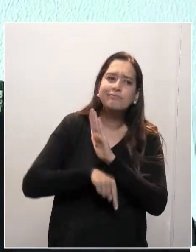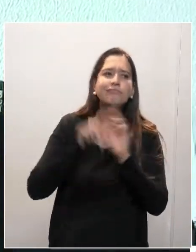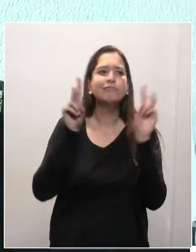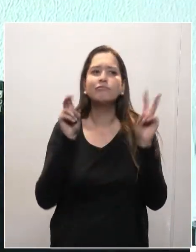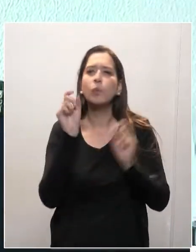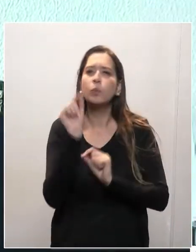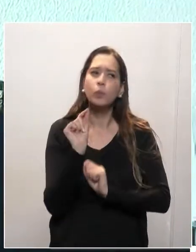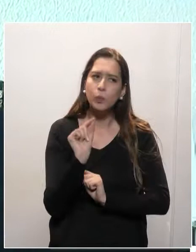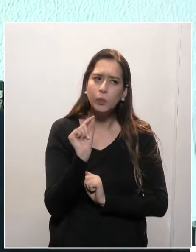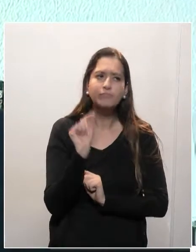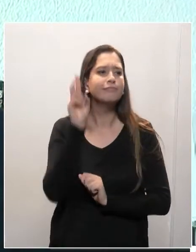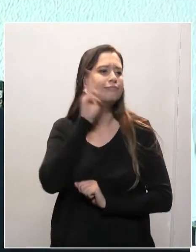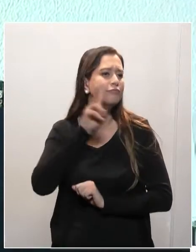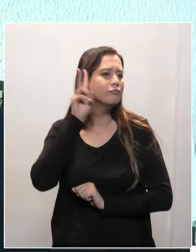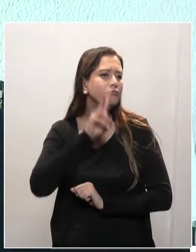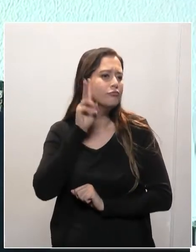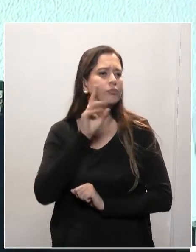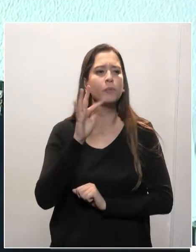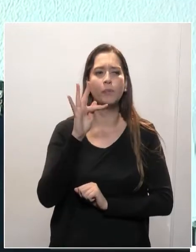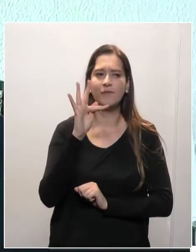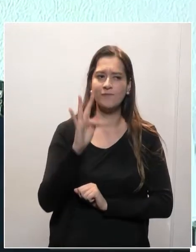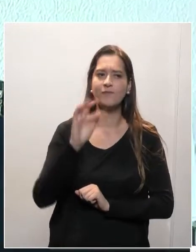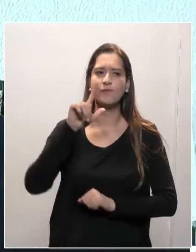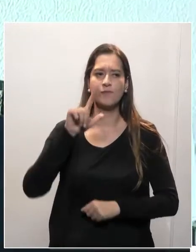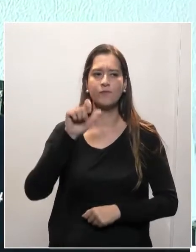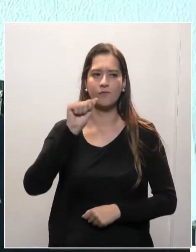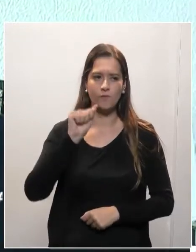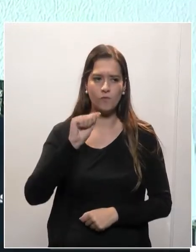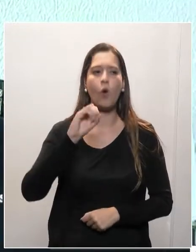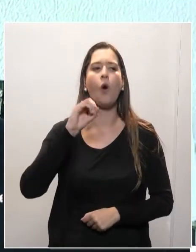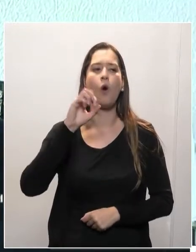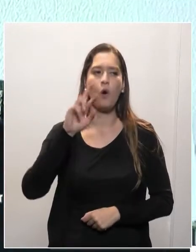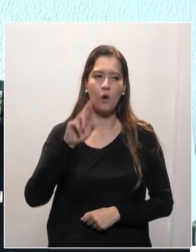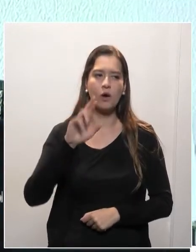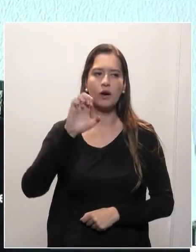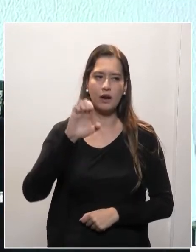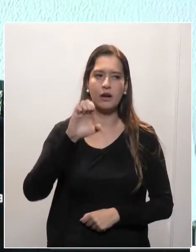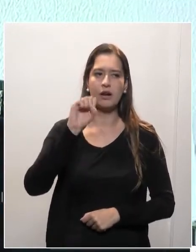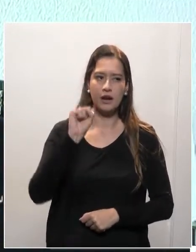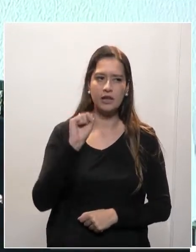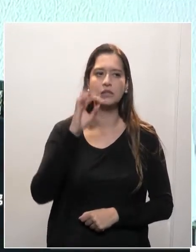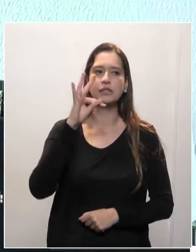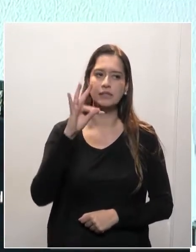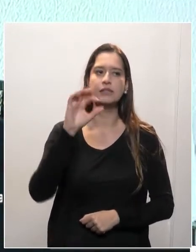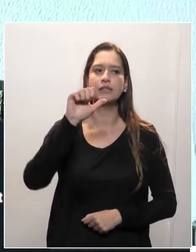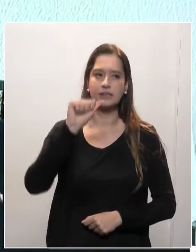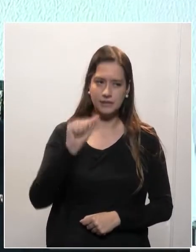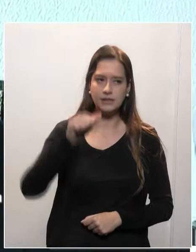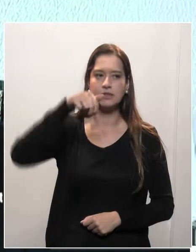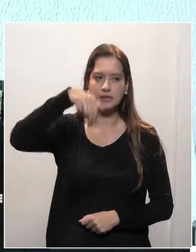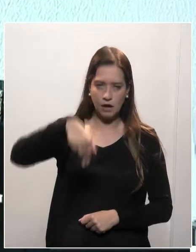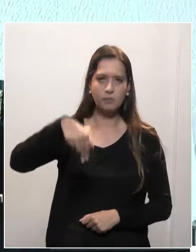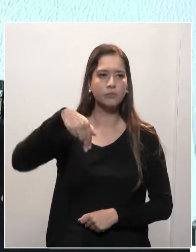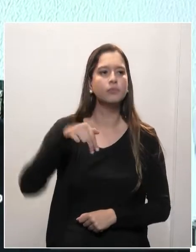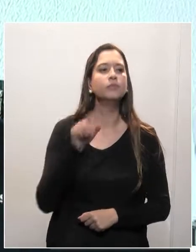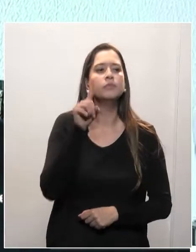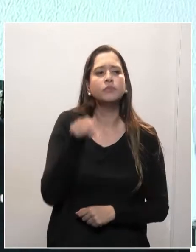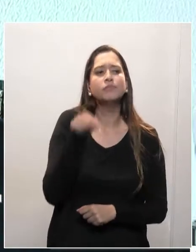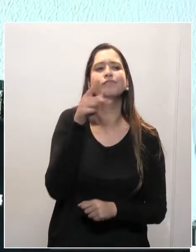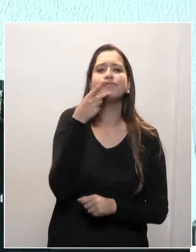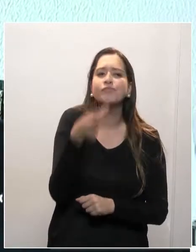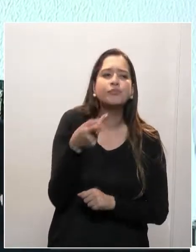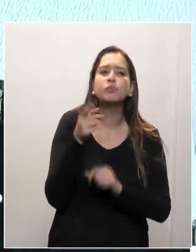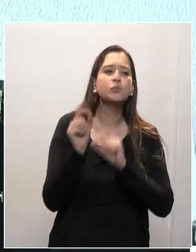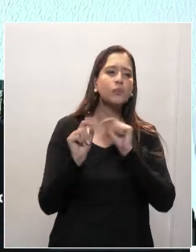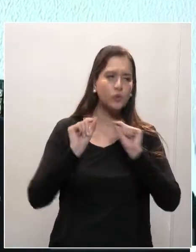Florestan Fernandes, uma escola pública de qualidade e democrática é essencial para uma sociedade de